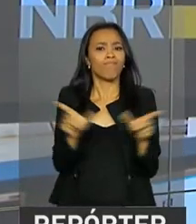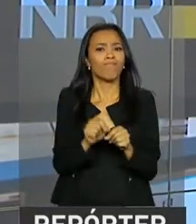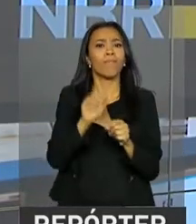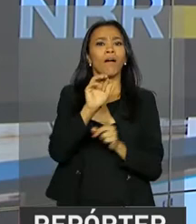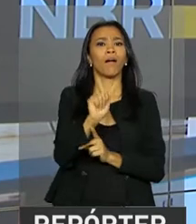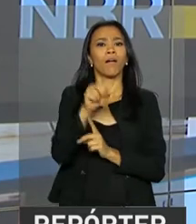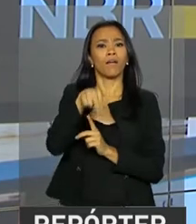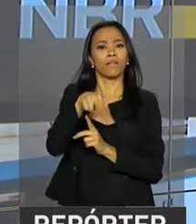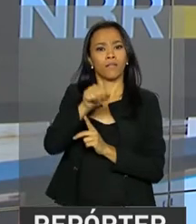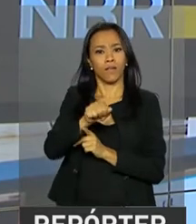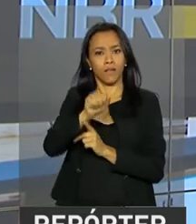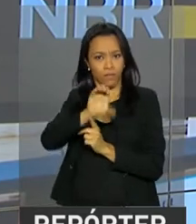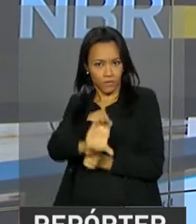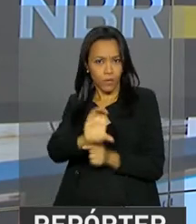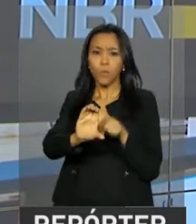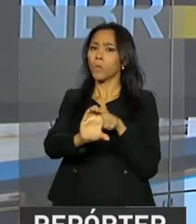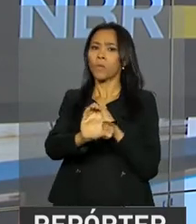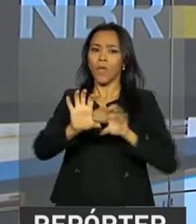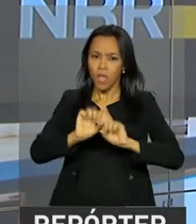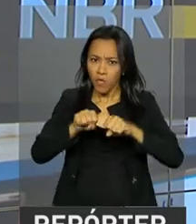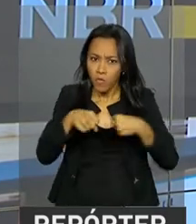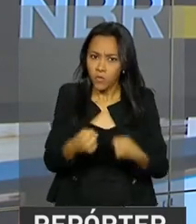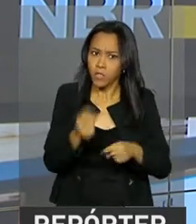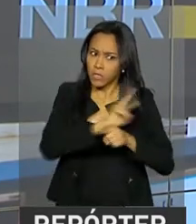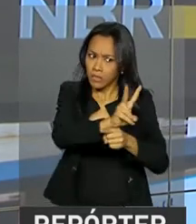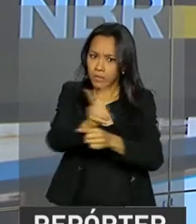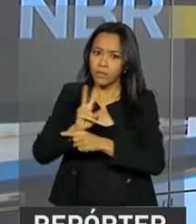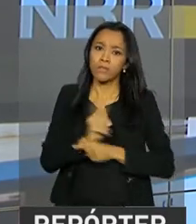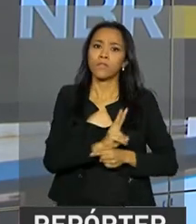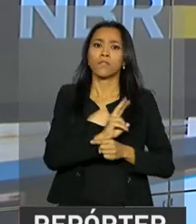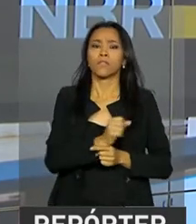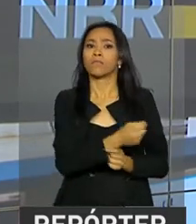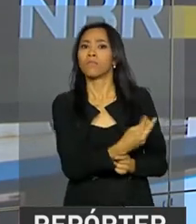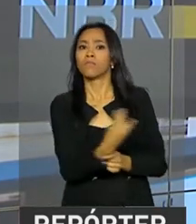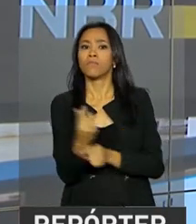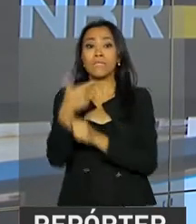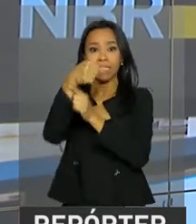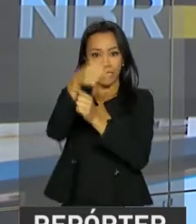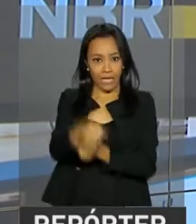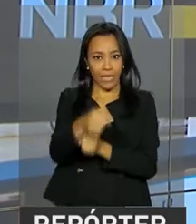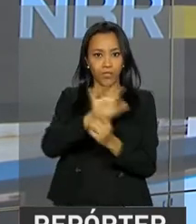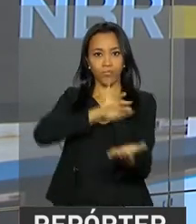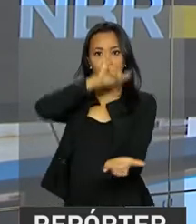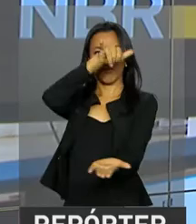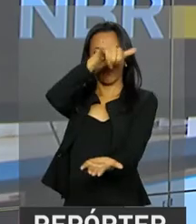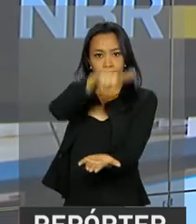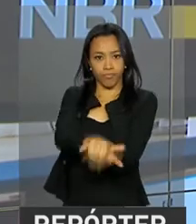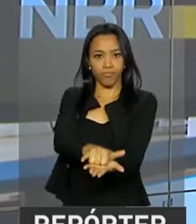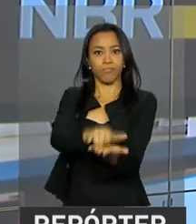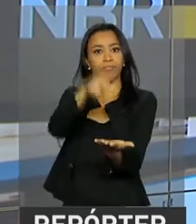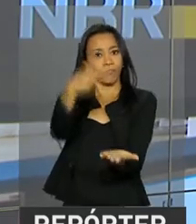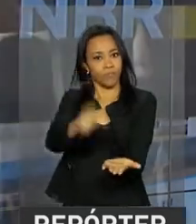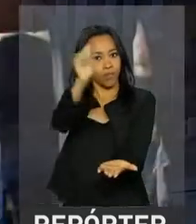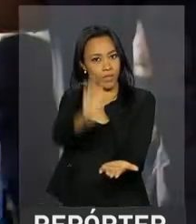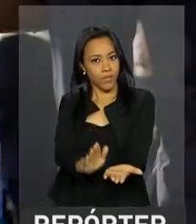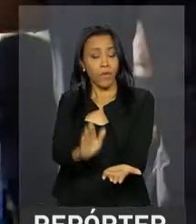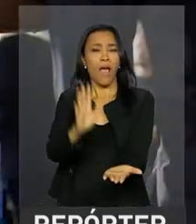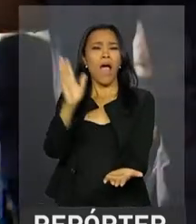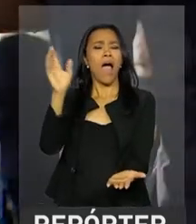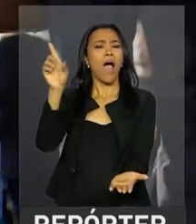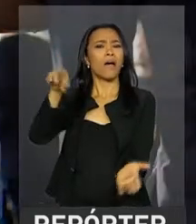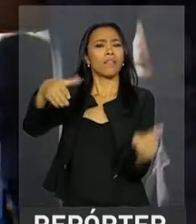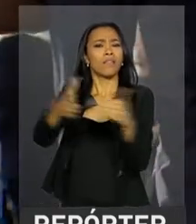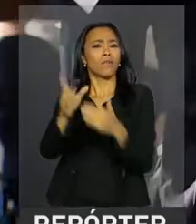de Aviação Civil, a ANAC, reforçou a fiscalização nos sete aeroportos mais movimentados do país. Até o dia 6 de